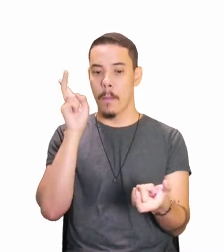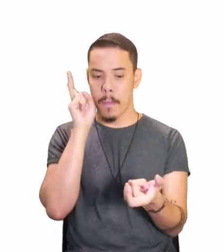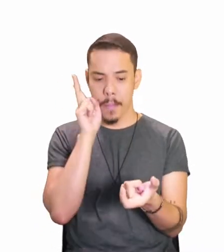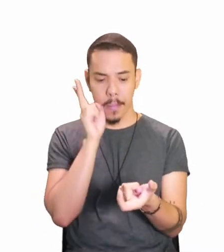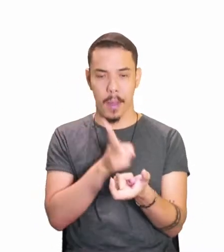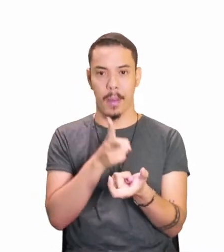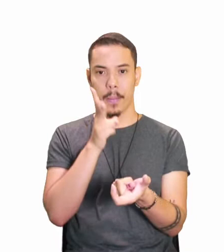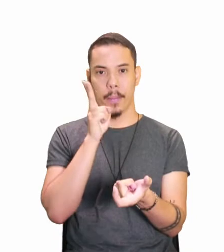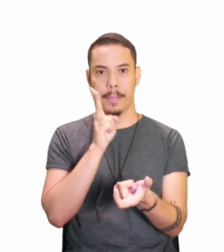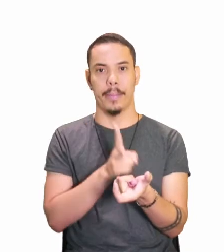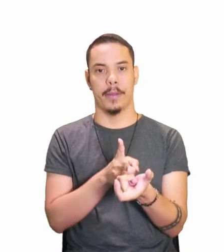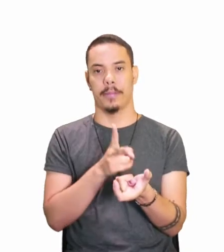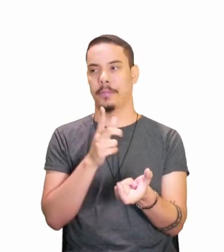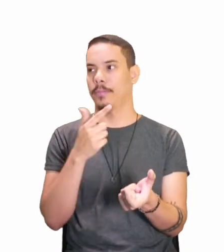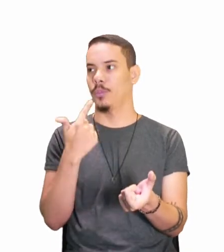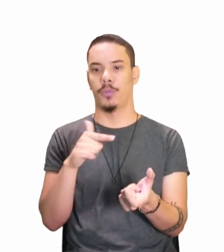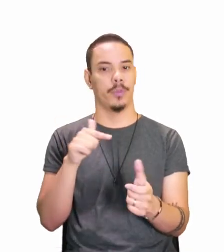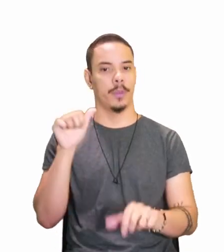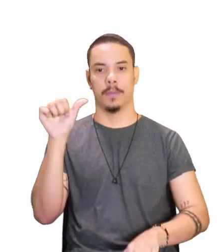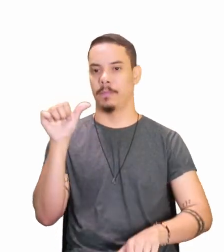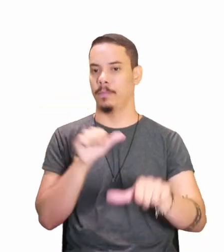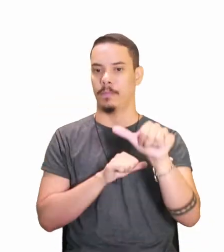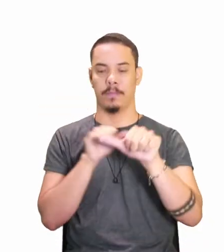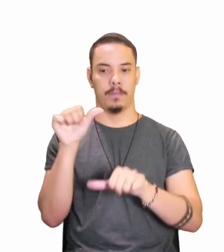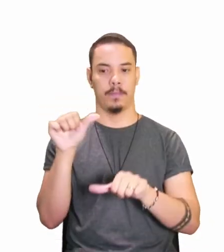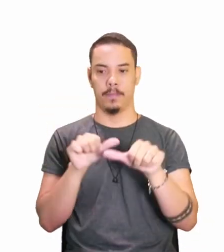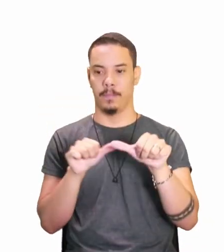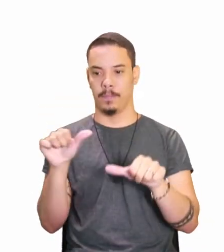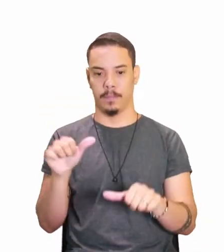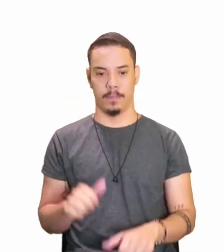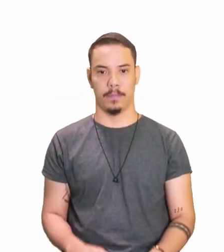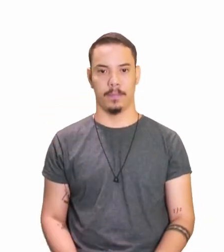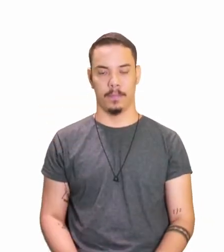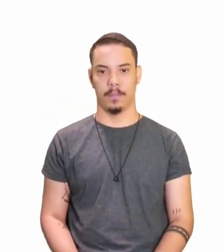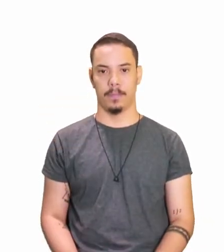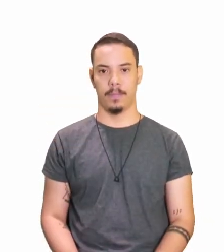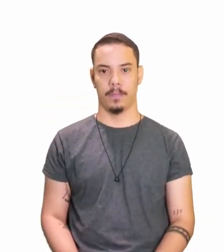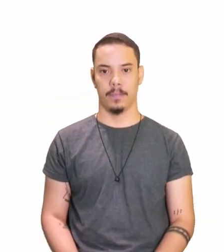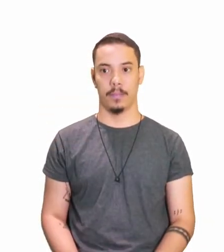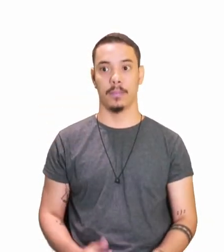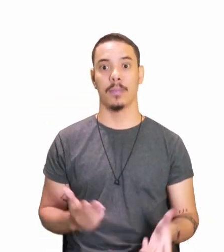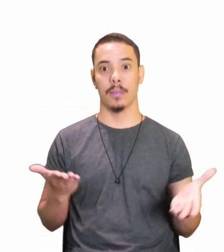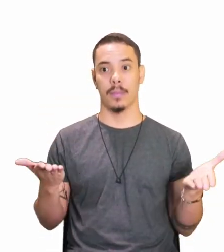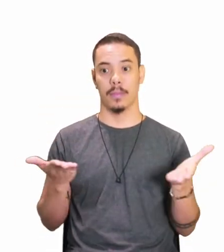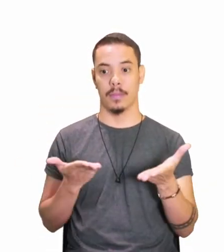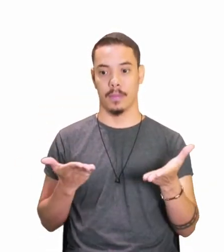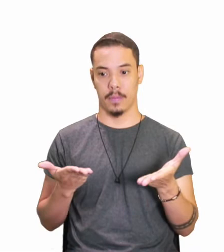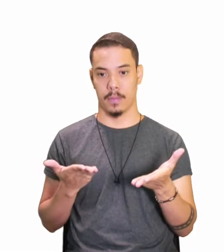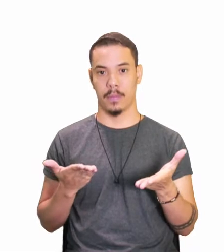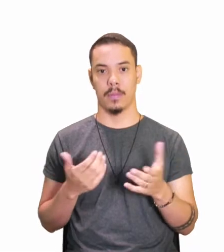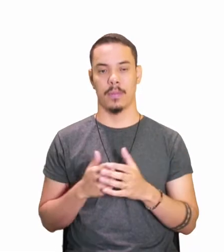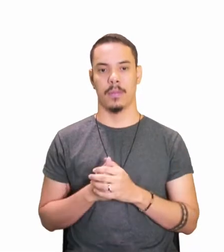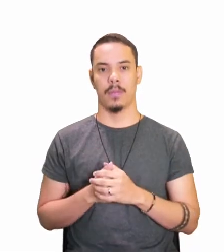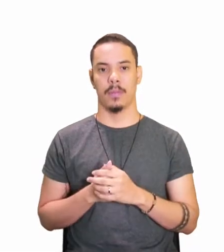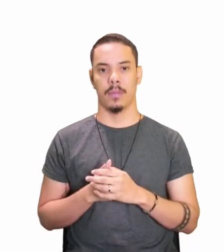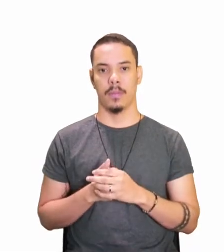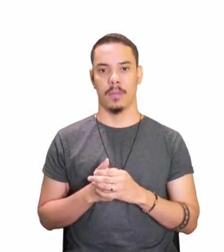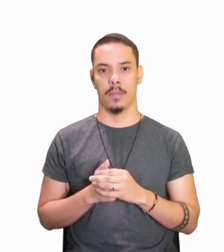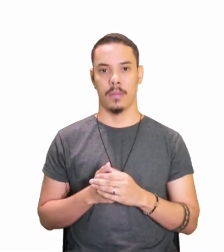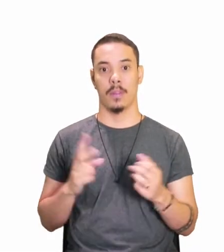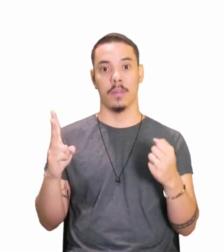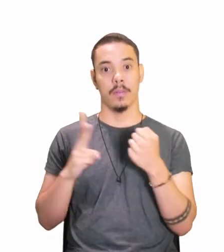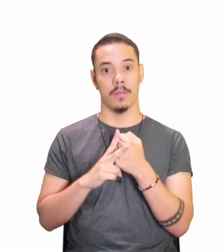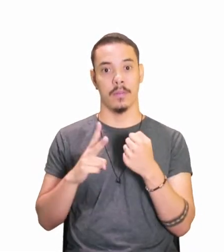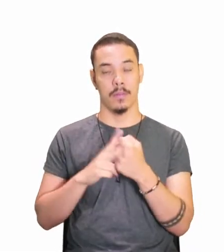não sofre alteração. Tá bom? E tome nota. bom? o irregular,